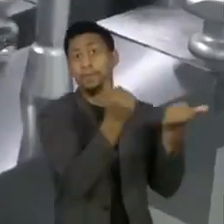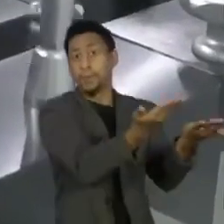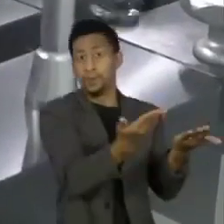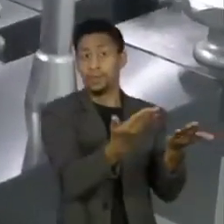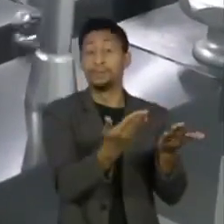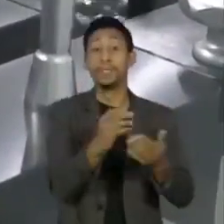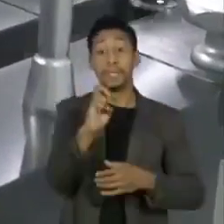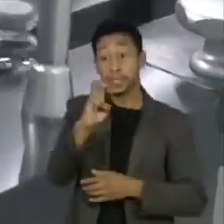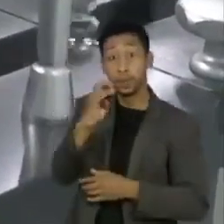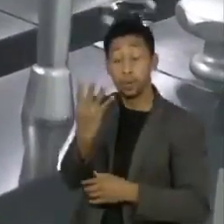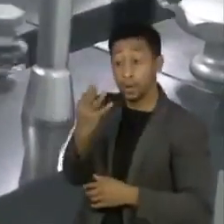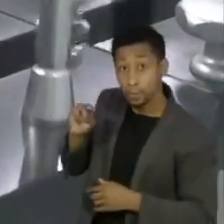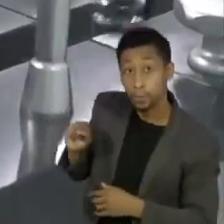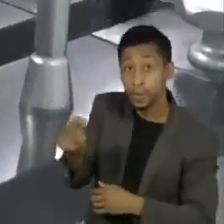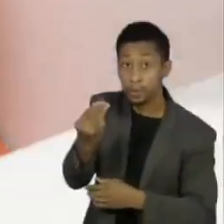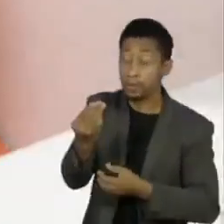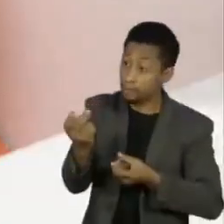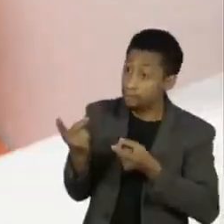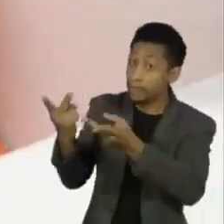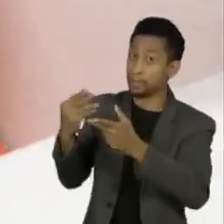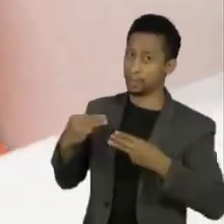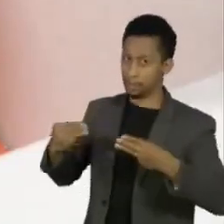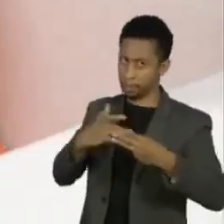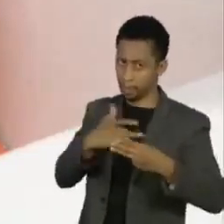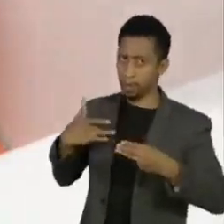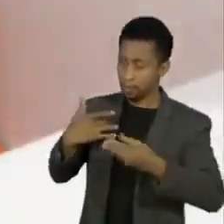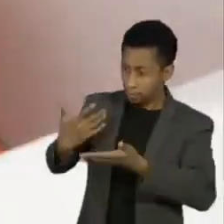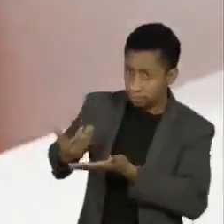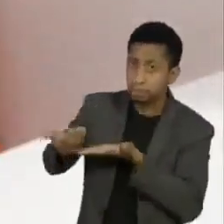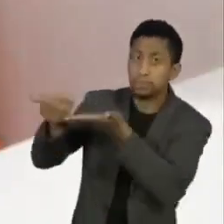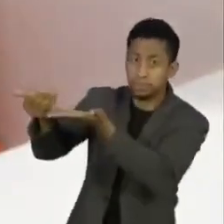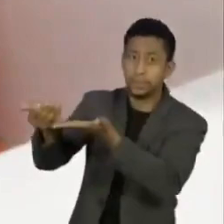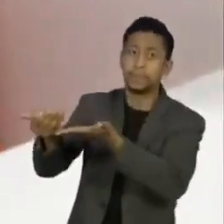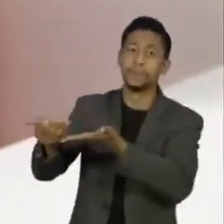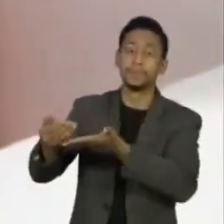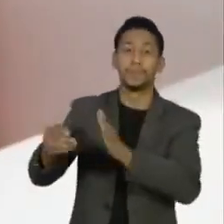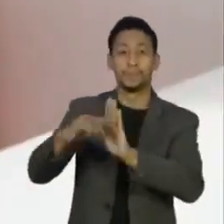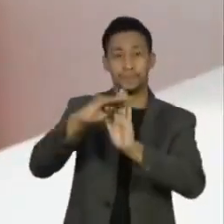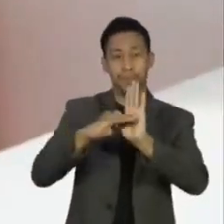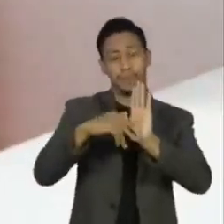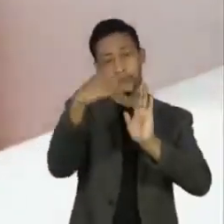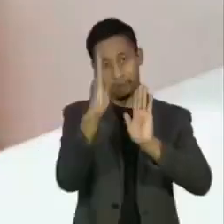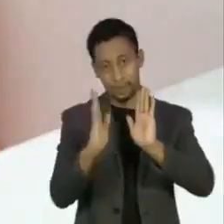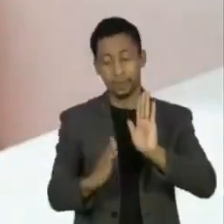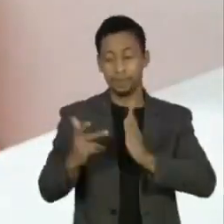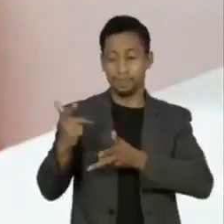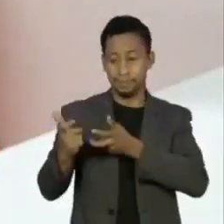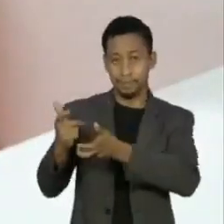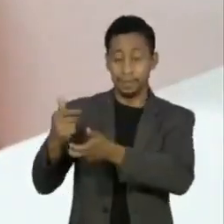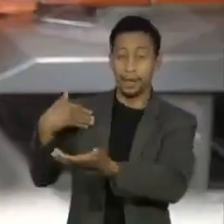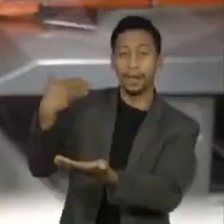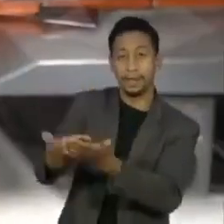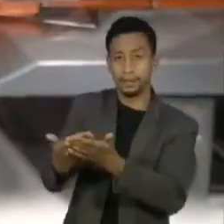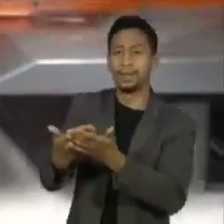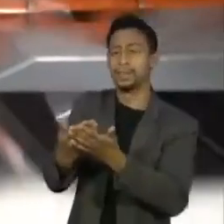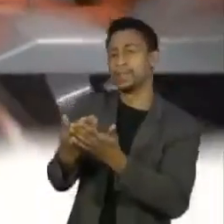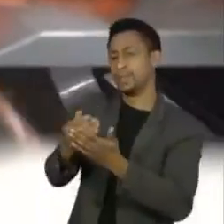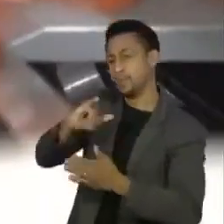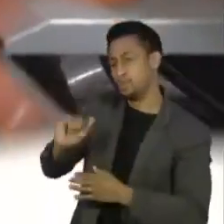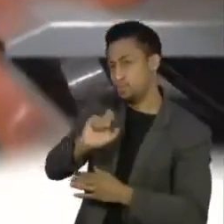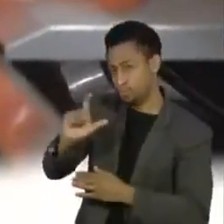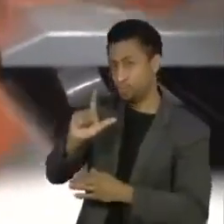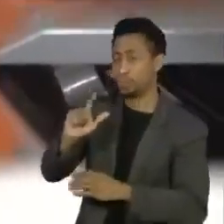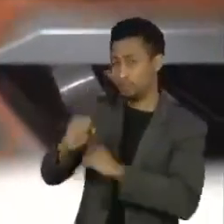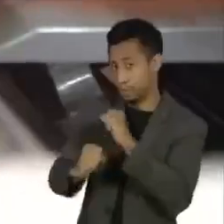adicionais for adquirido pelo Ministério da Saúde, as vacinas serão entregues ao Plano Nacional de Imunização até o meio do ano. E um